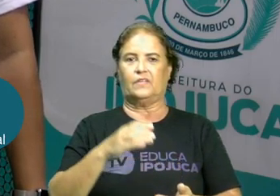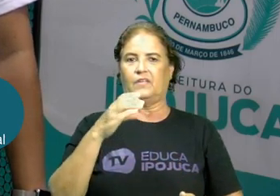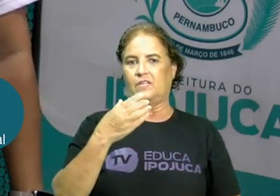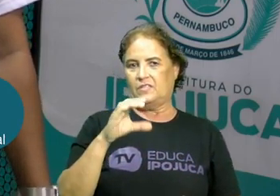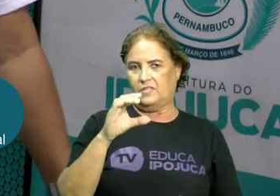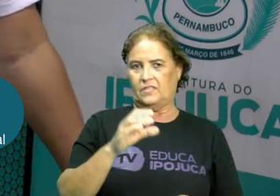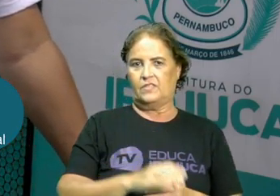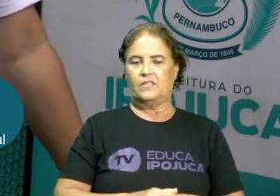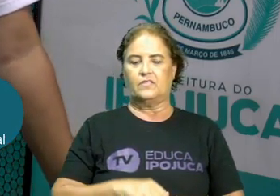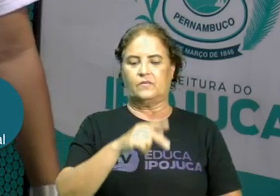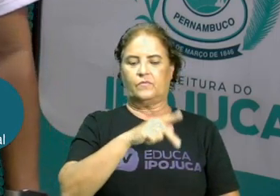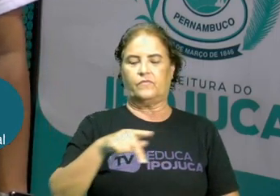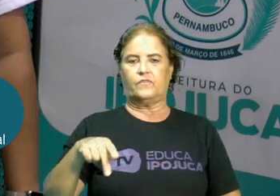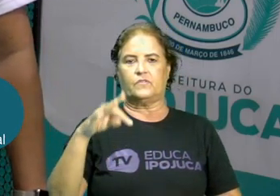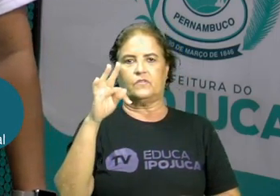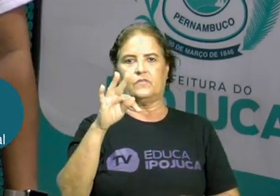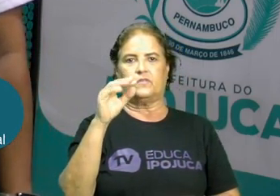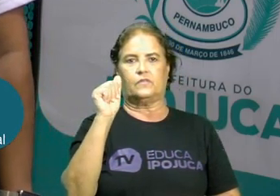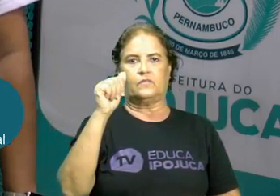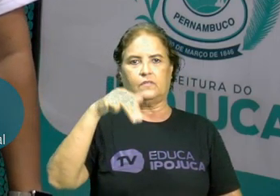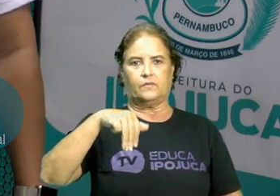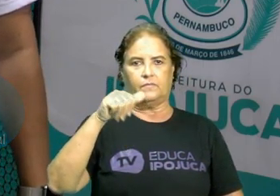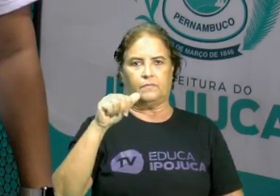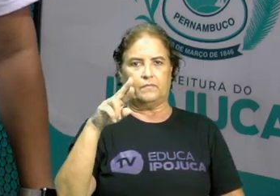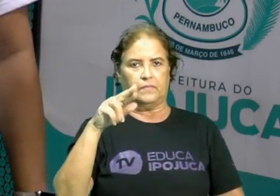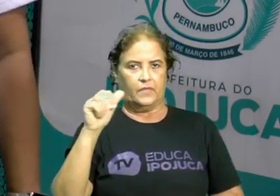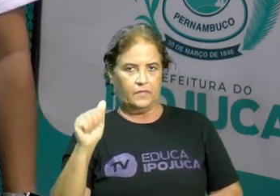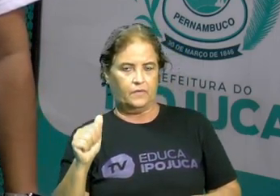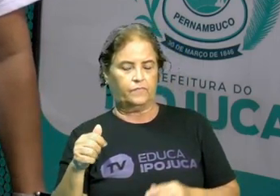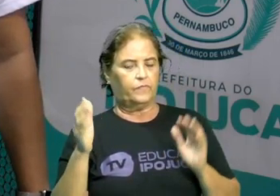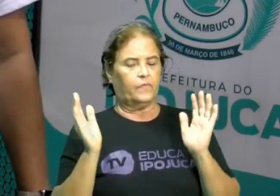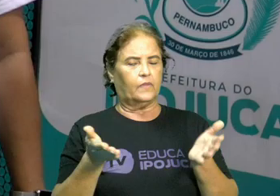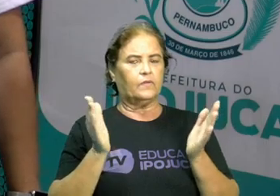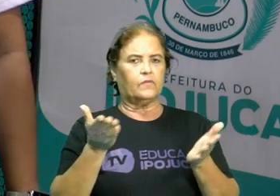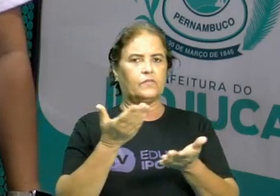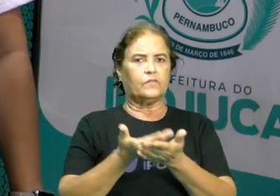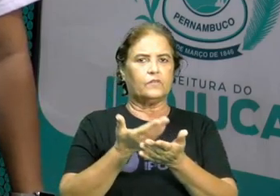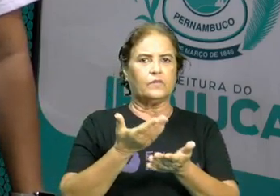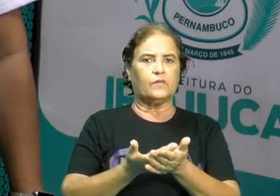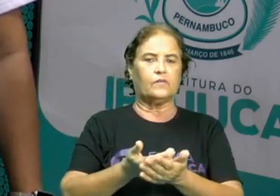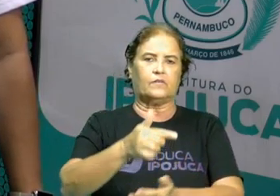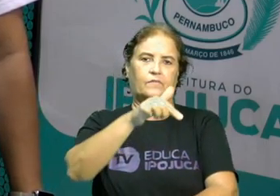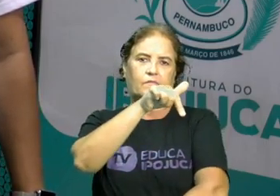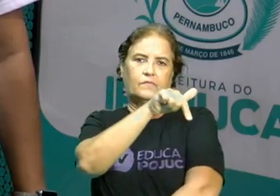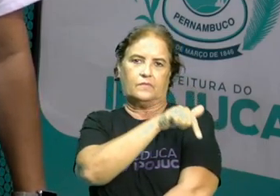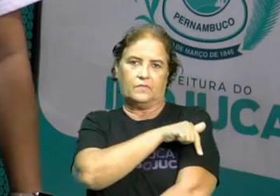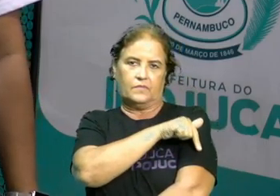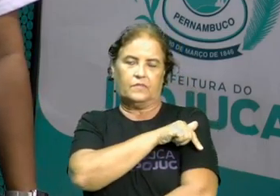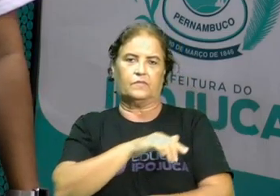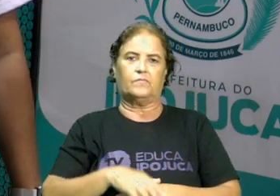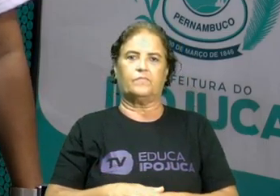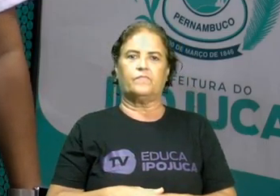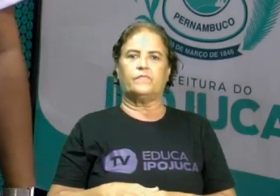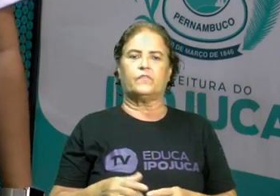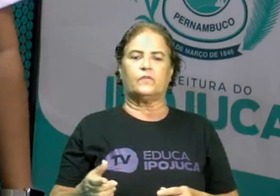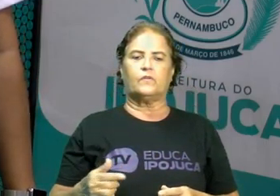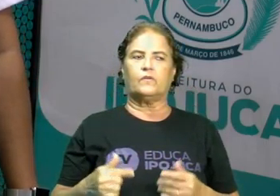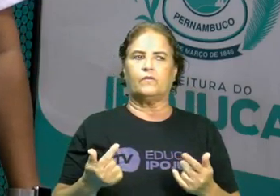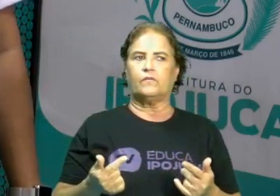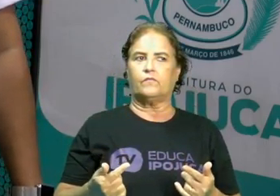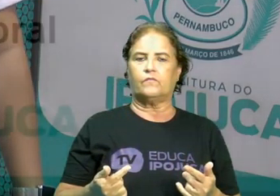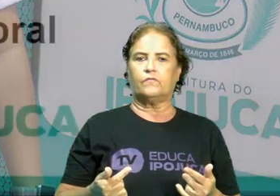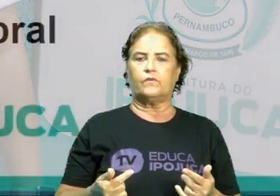Tamara Cabral. Sejam bem-vindos. Hoje a nossa aula vai para os sétimos anos. E a gente vai trabalhar